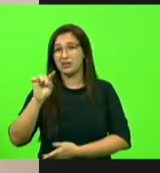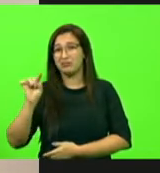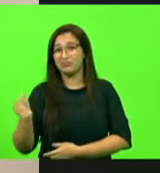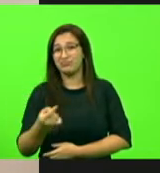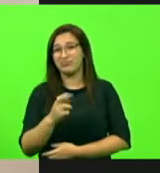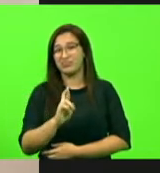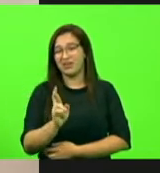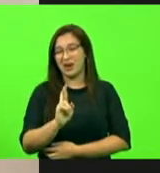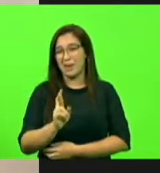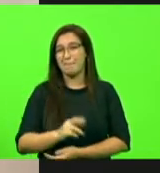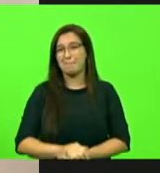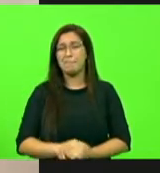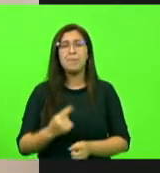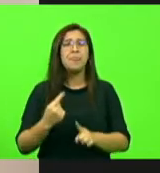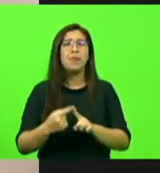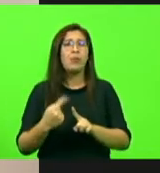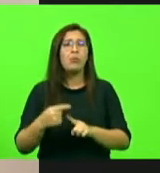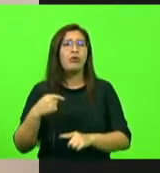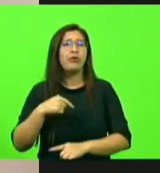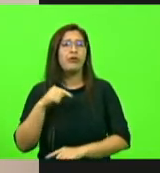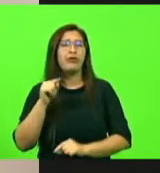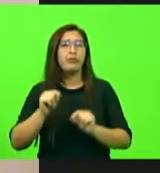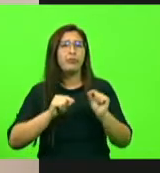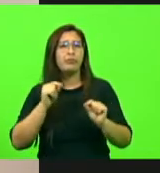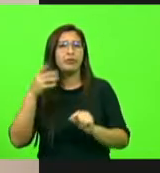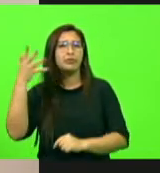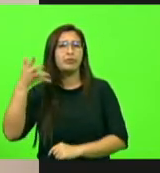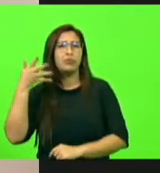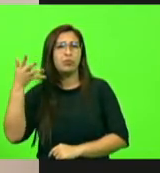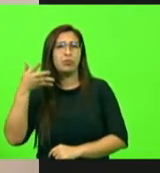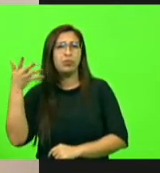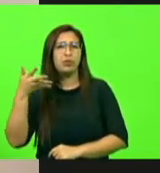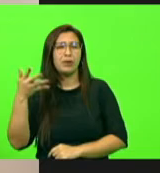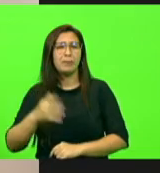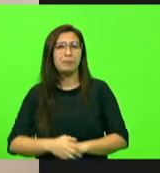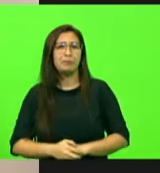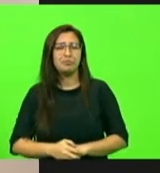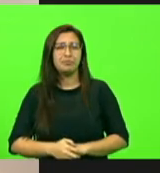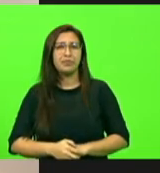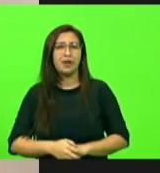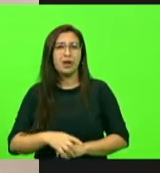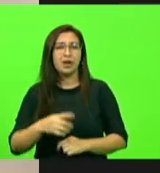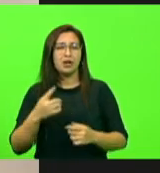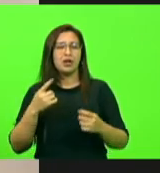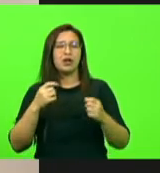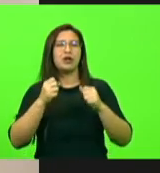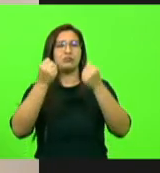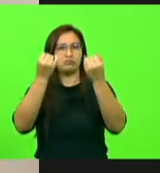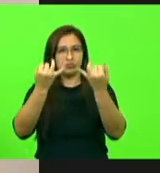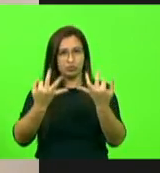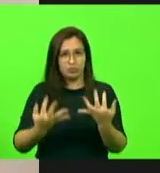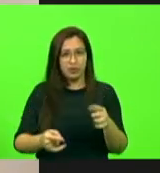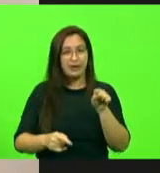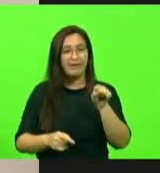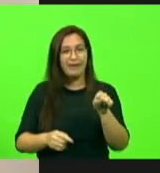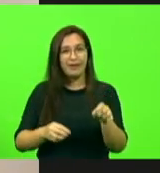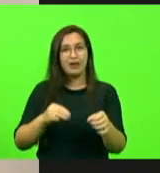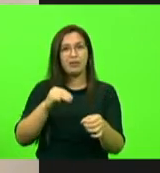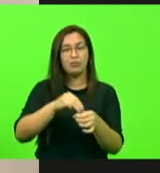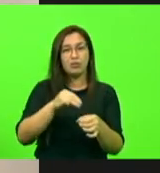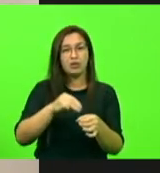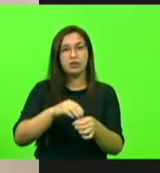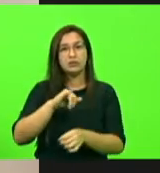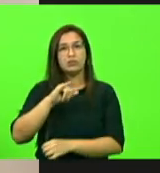E por que eu estou falando dessa bancada de um homem só? Quando a gente admite aqui que a nossa cidade, a cidade de Joinville,